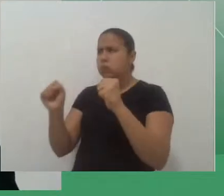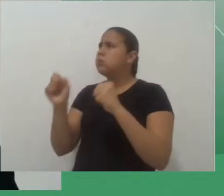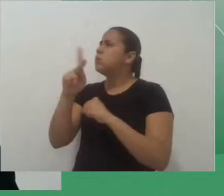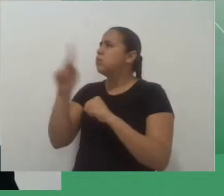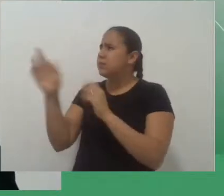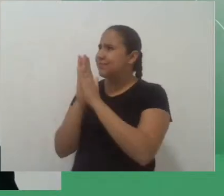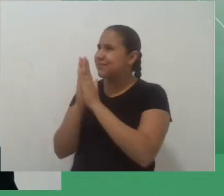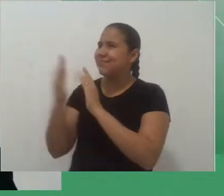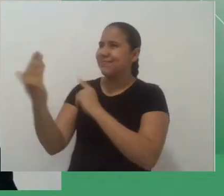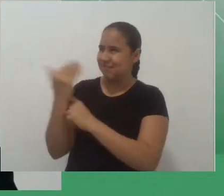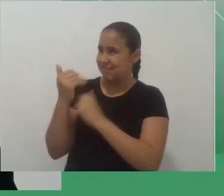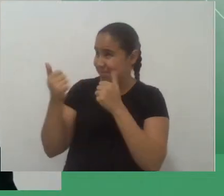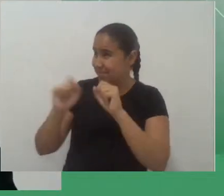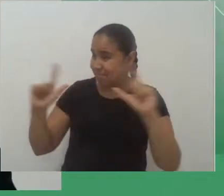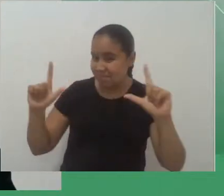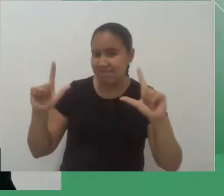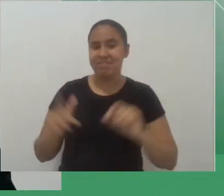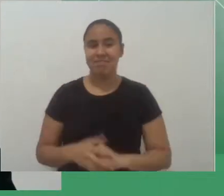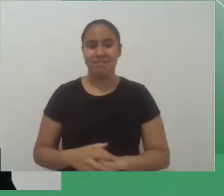Aqui não está dando.